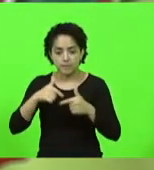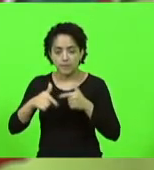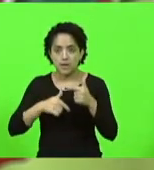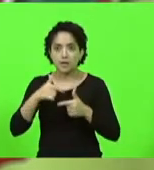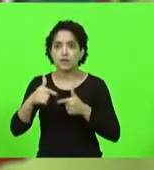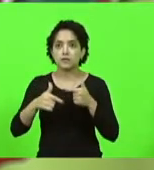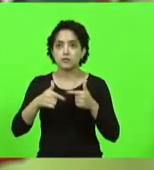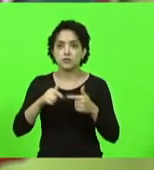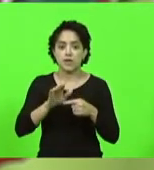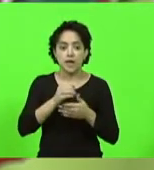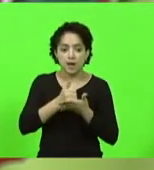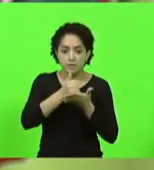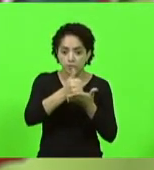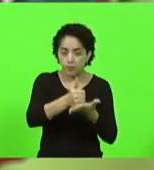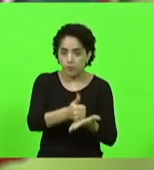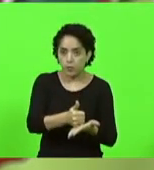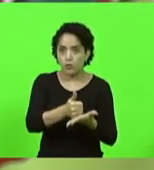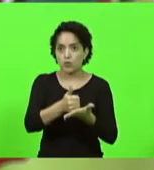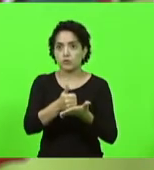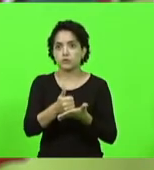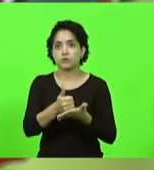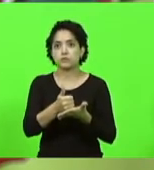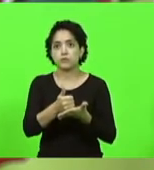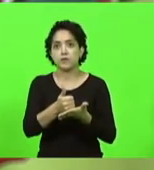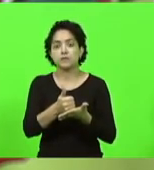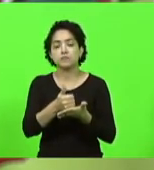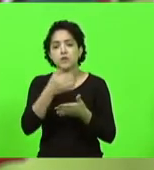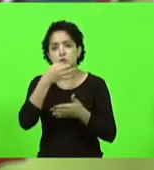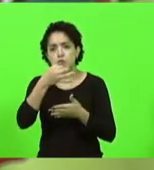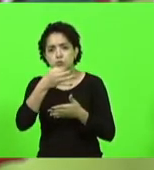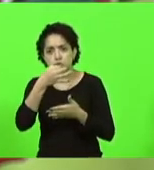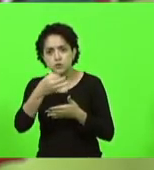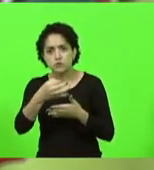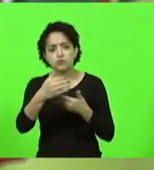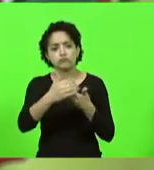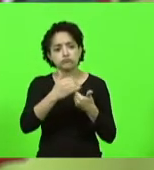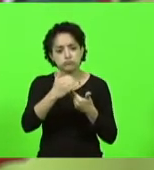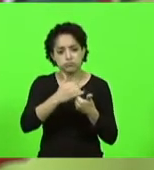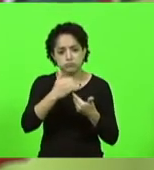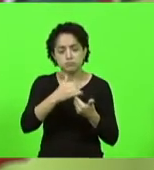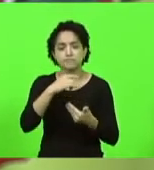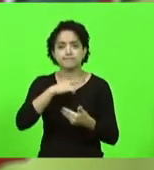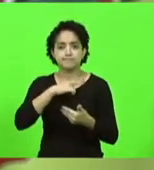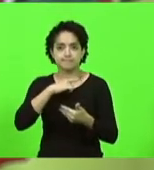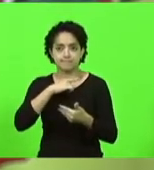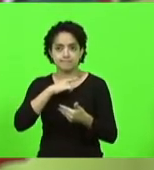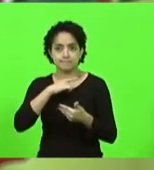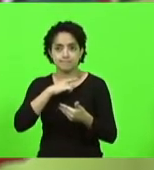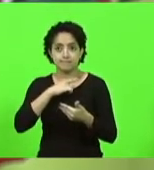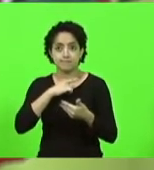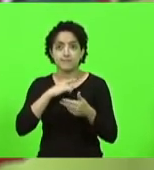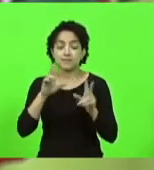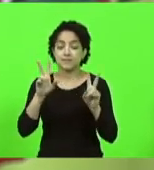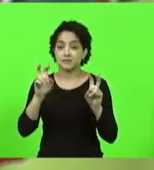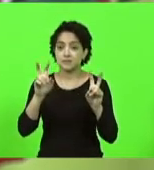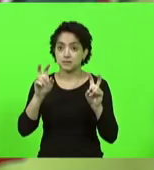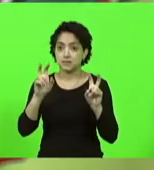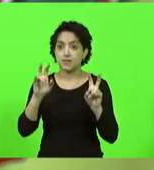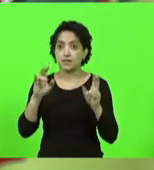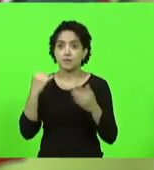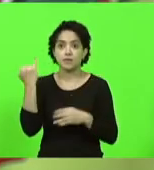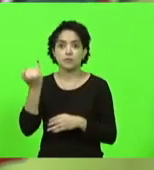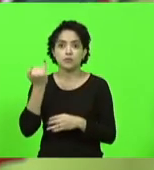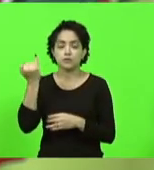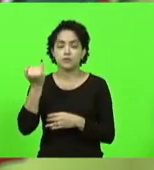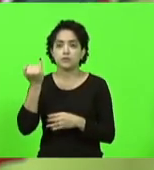nos trazido orientação, sugestões, tem nos guiado nessa que é uma questão muito preciosa, muito rara para mim.